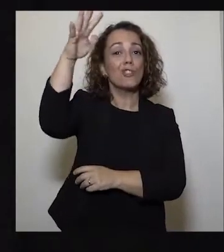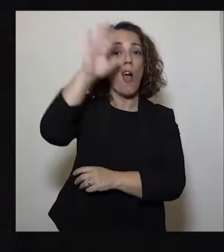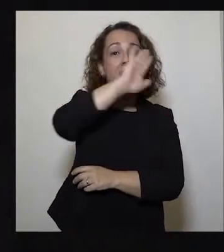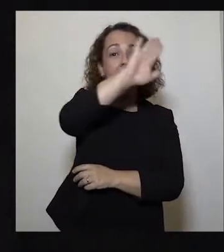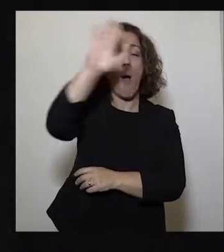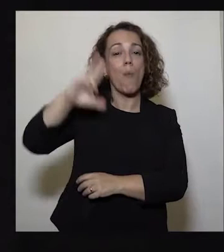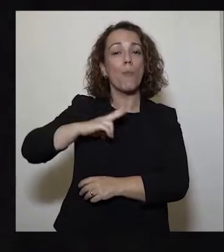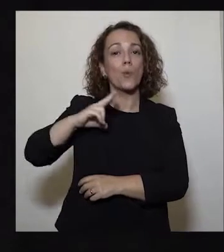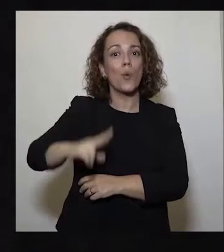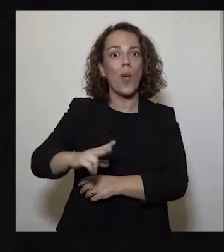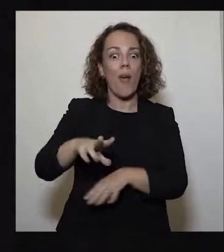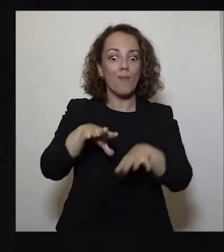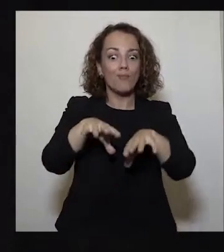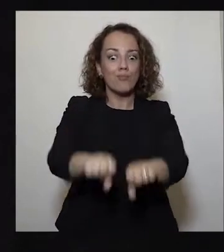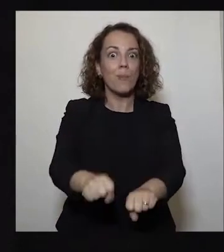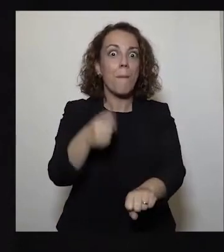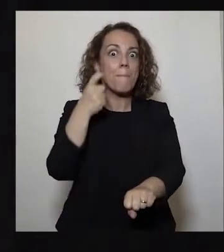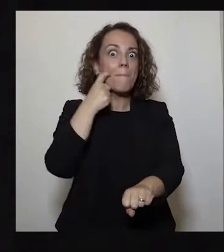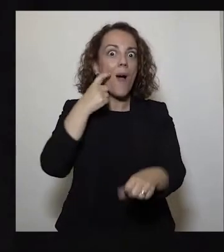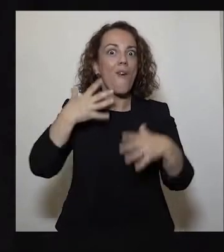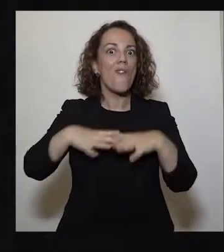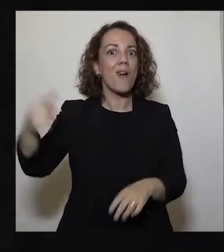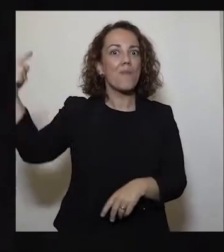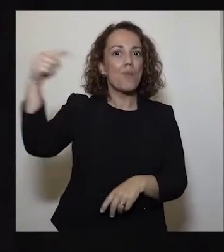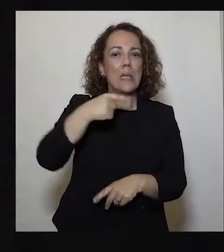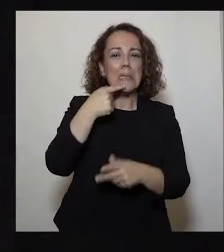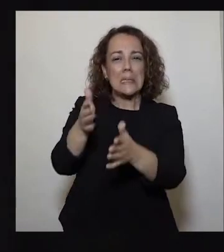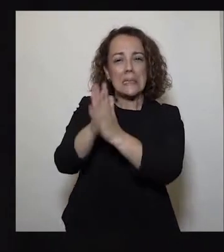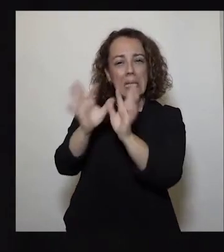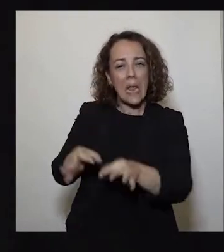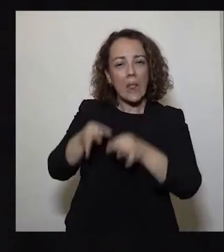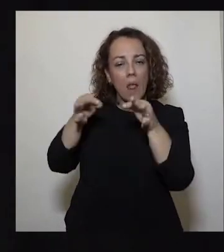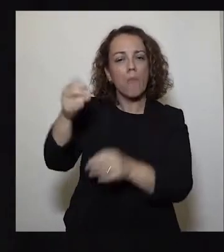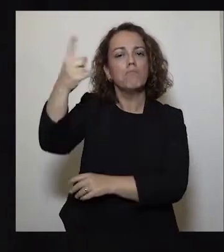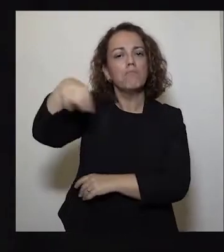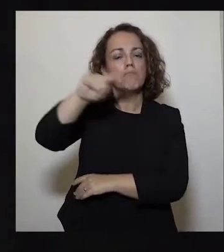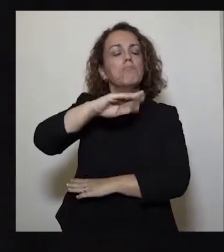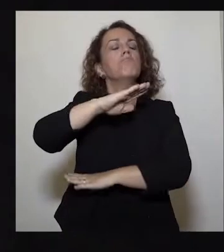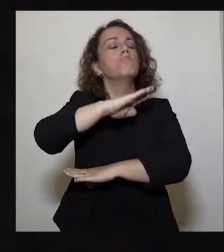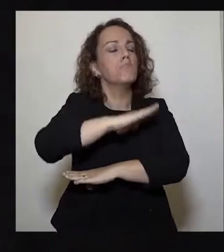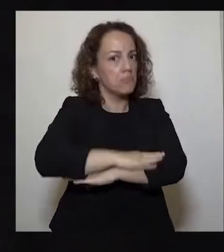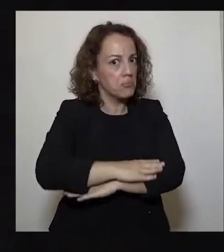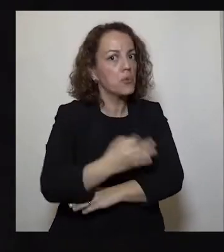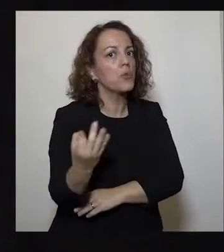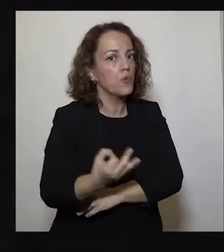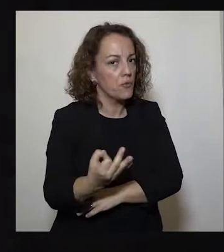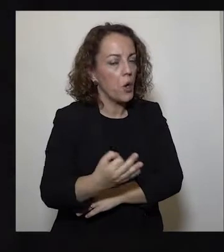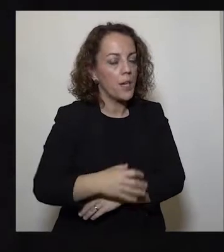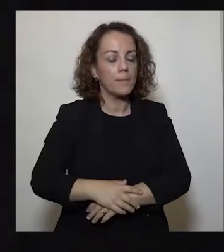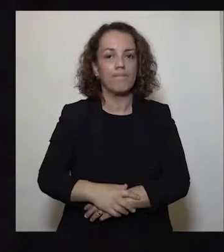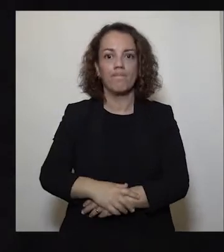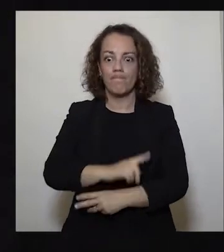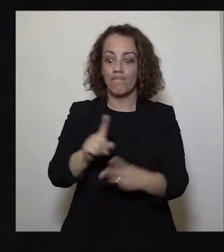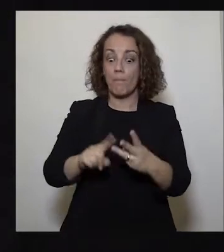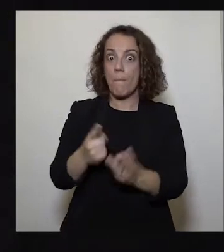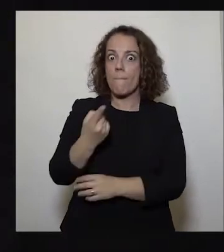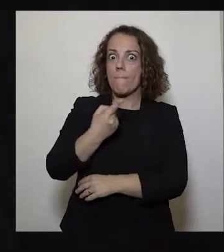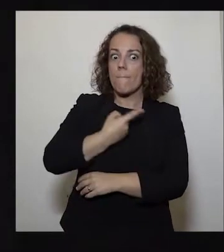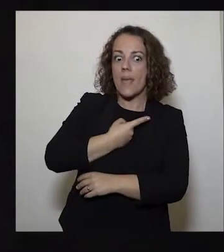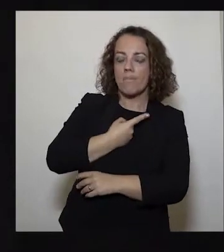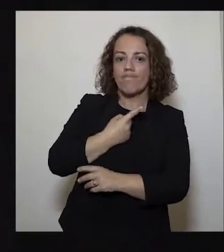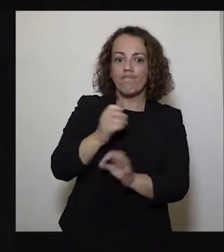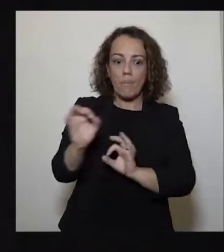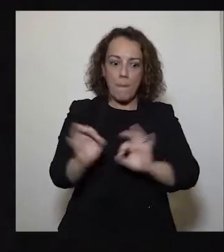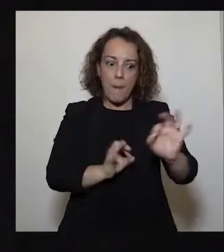marcado férias para a Páscoa que as adiassem e eles corresponderam. Tínhamos de definir um